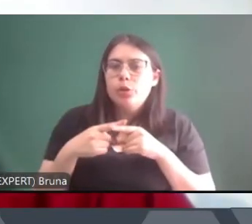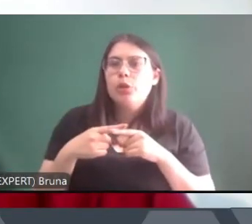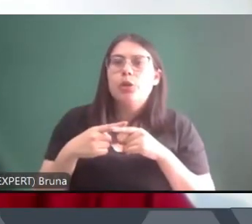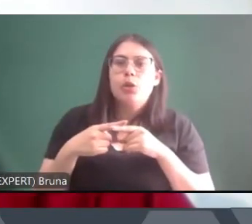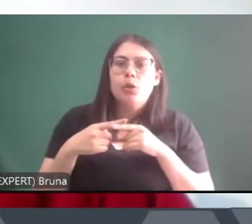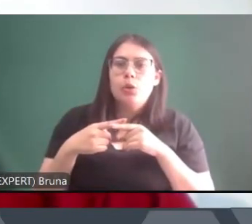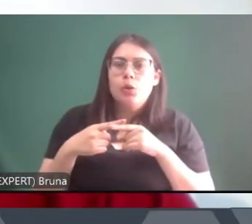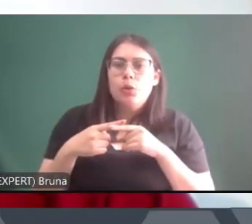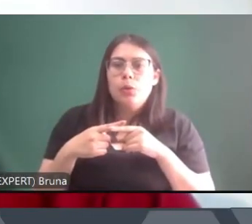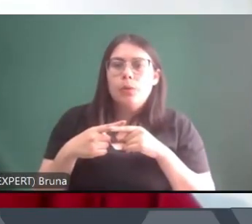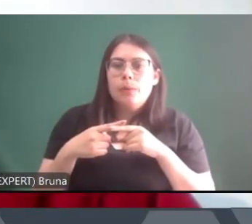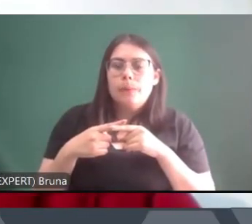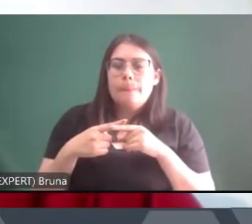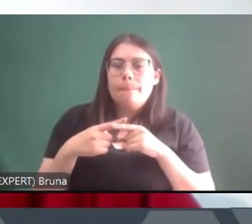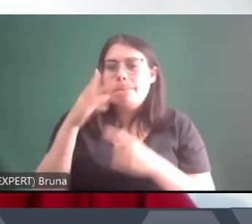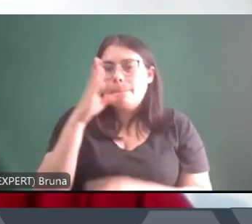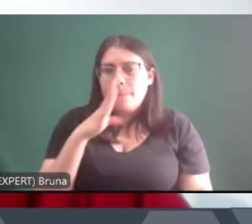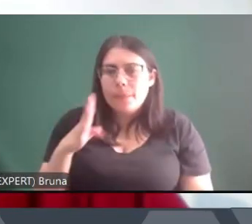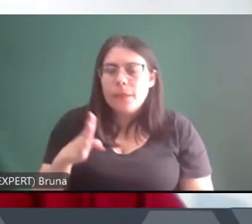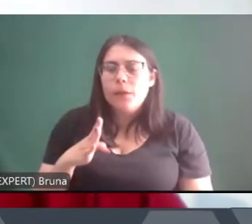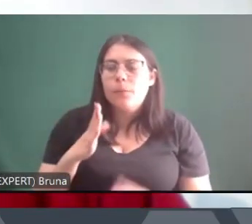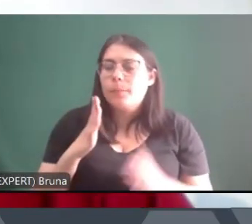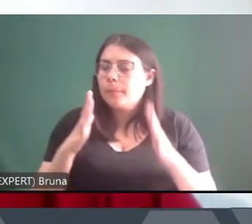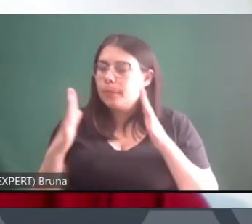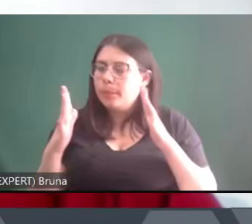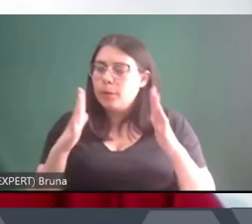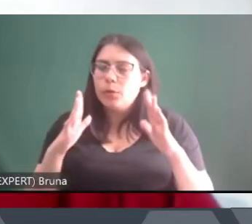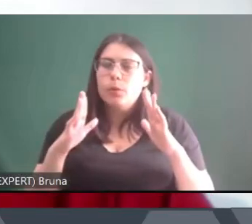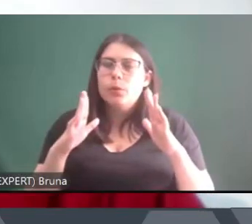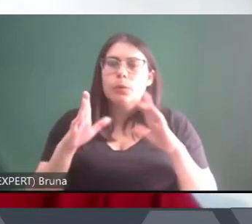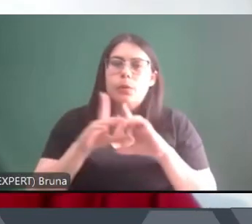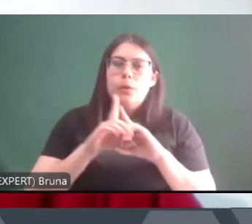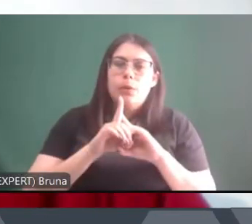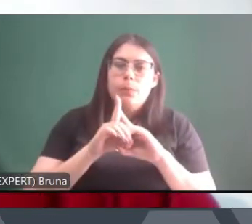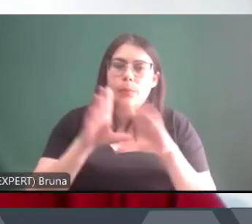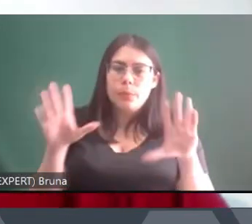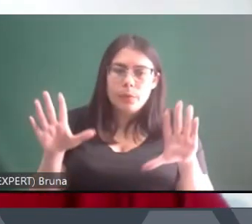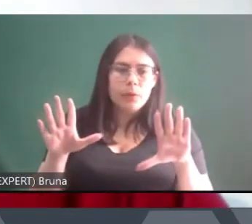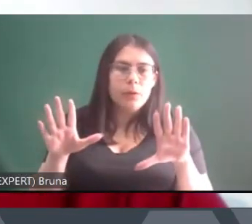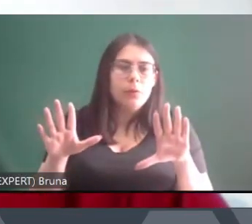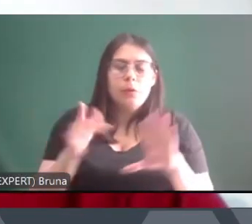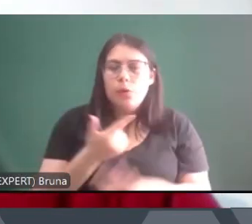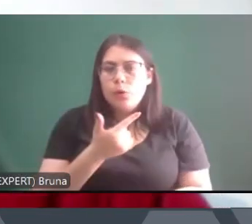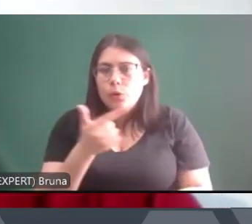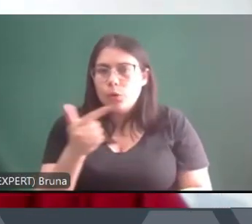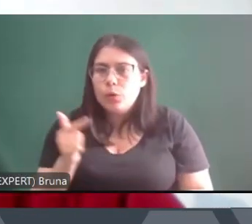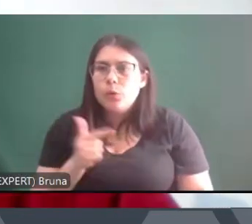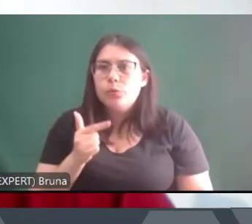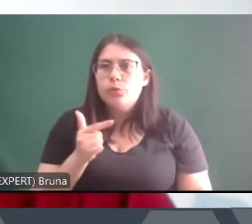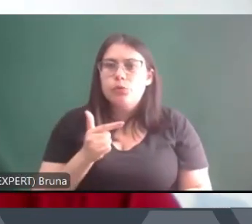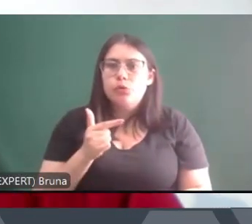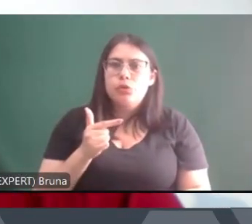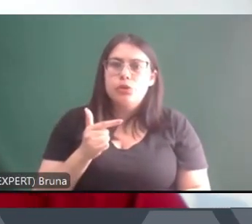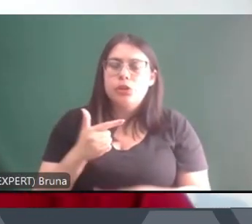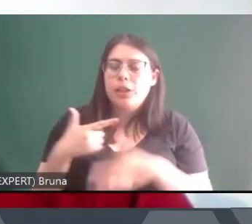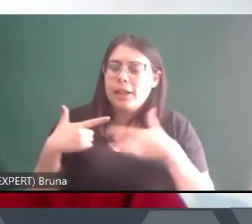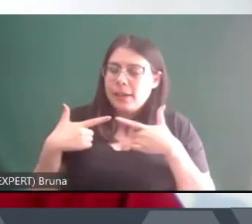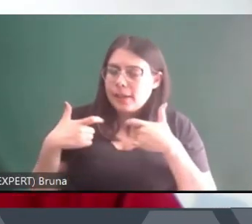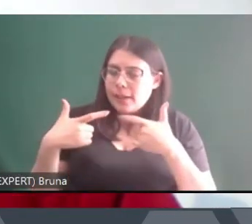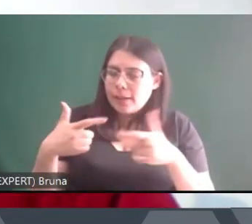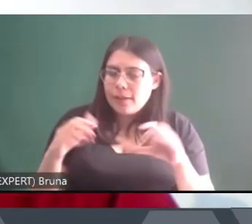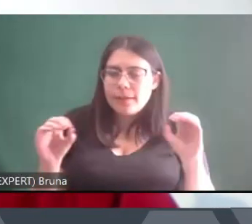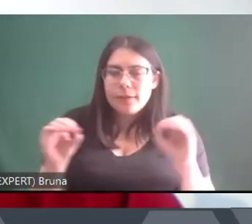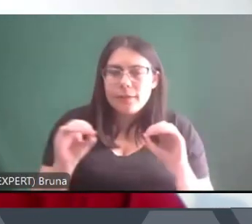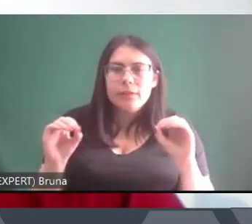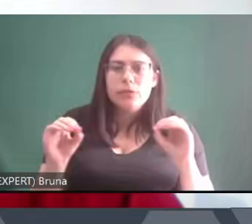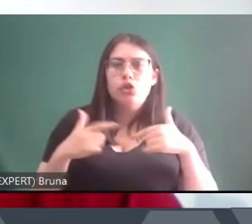um país que vinha vivendo um período democrático, que era um país que não tinha guerras religiosas, não tinha guerras